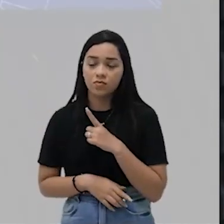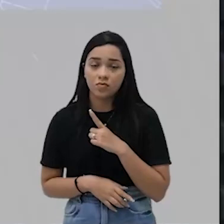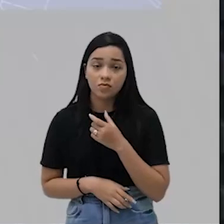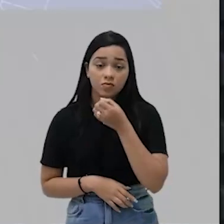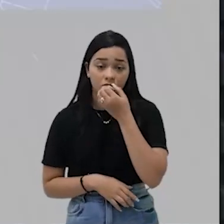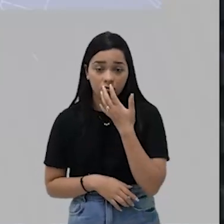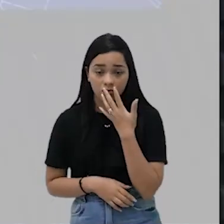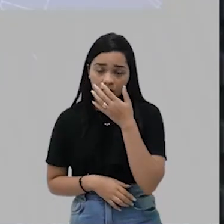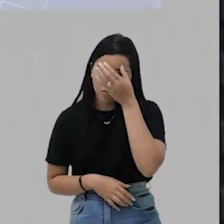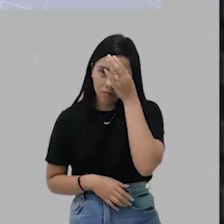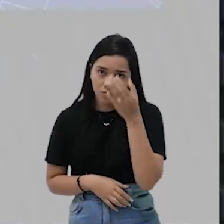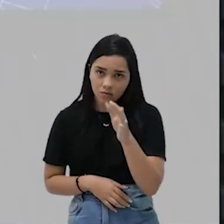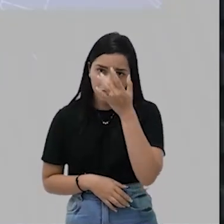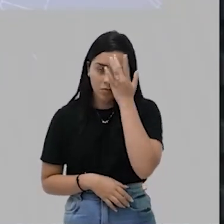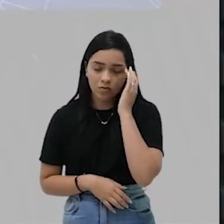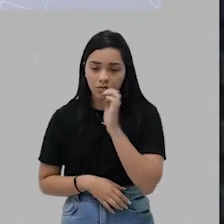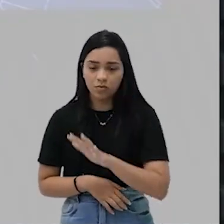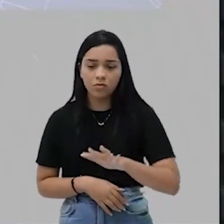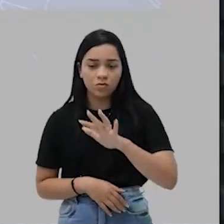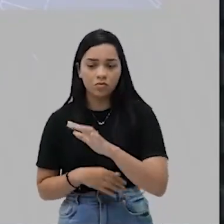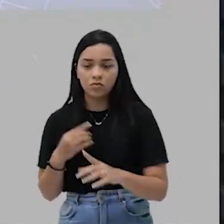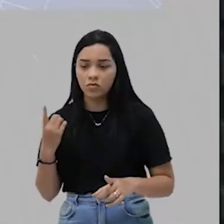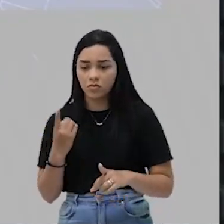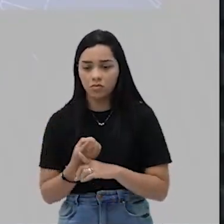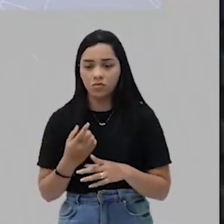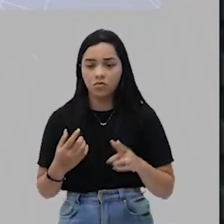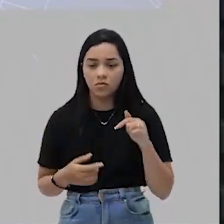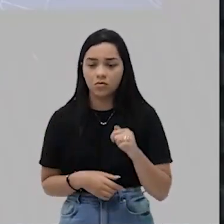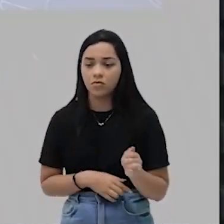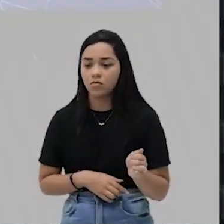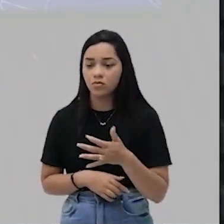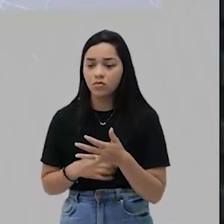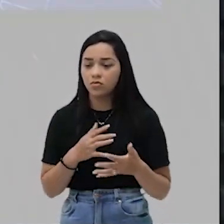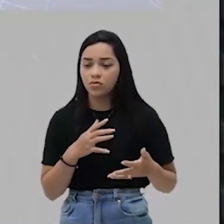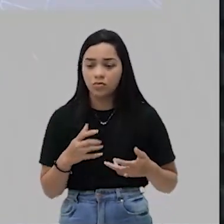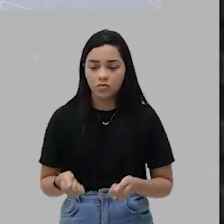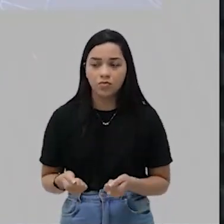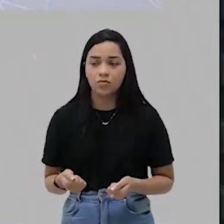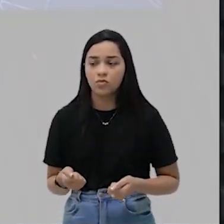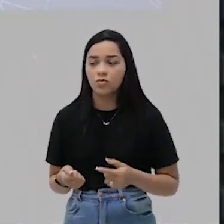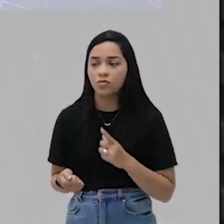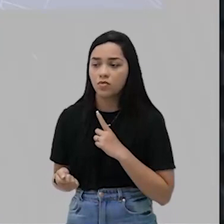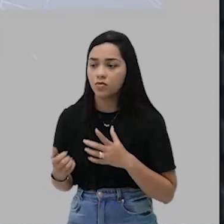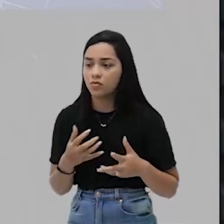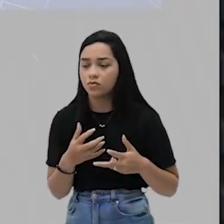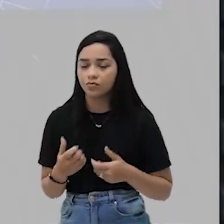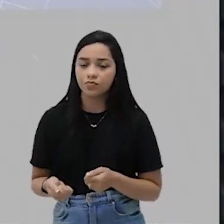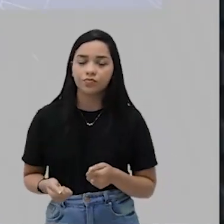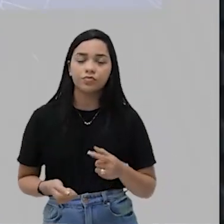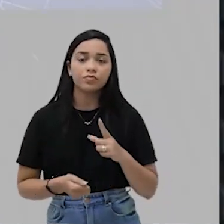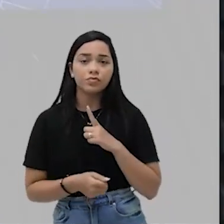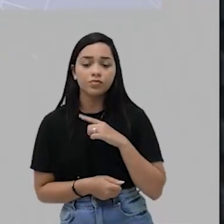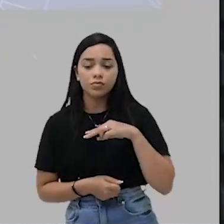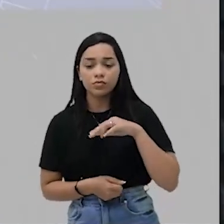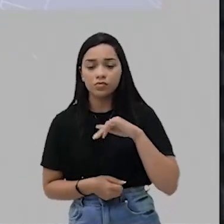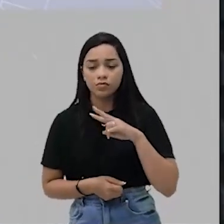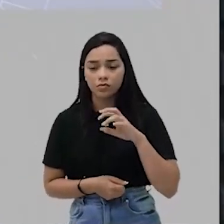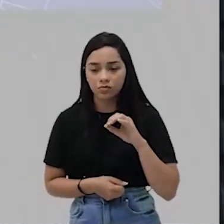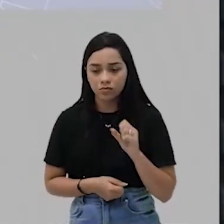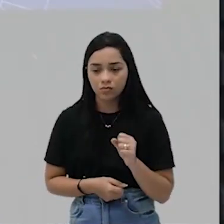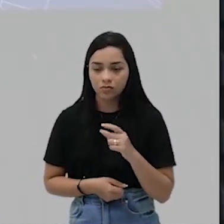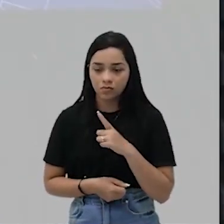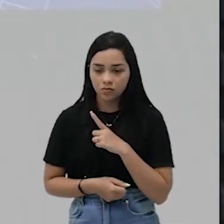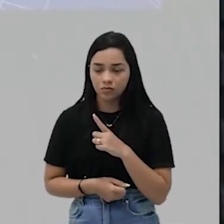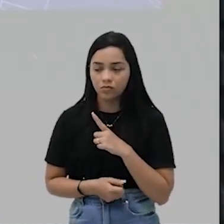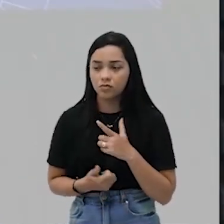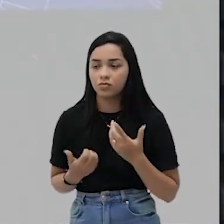cultura. Os europeus, eles não encontraram aqui no novo mundo, nesse mundo dos nativos, nesse mundo dos